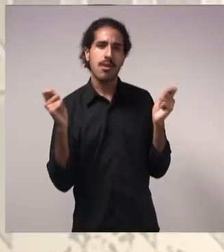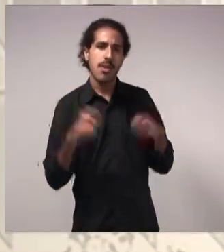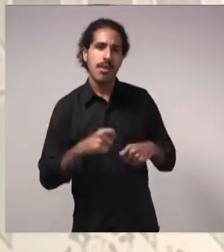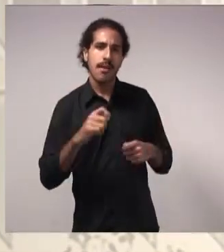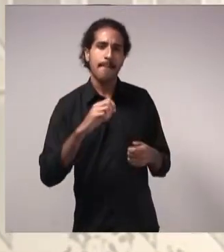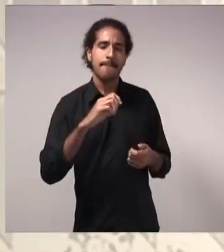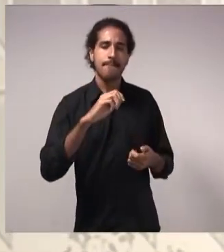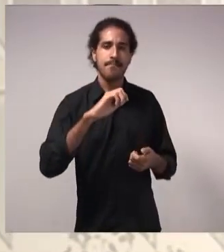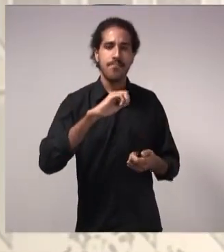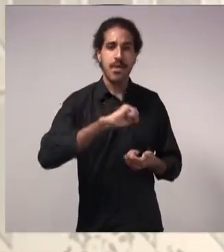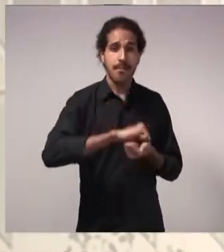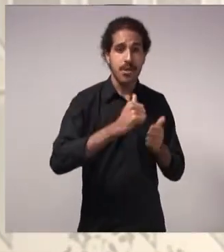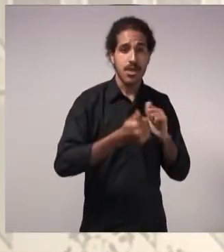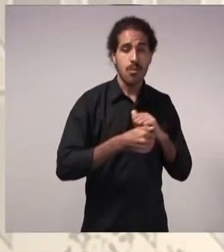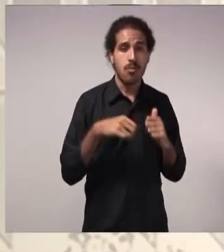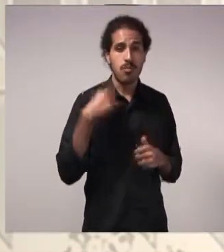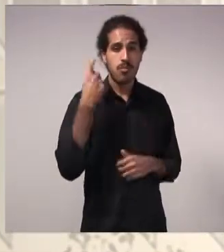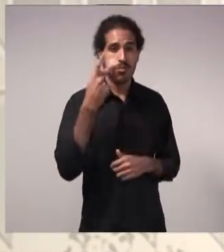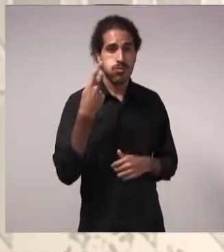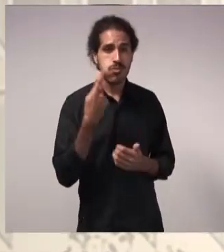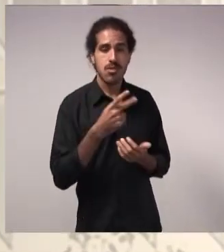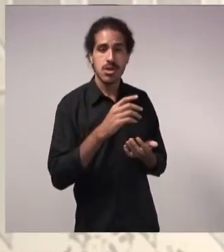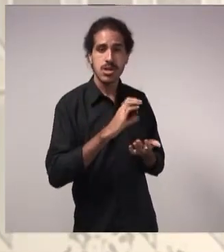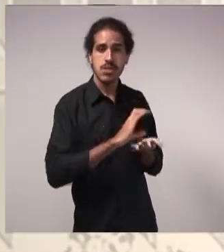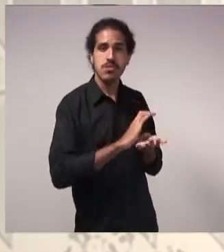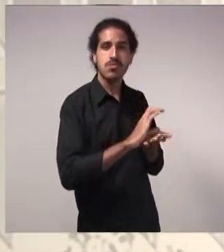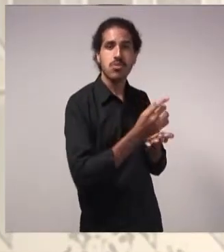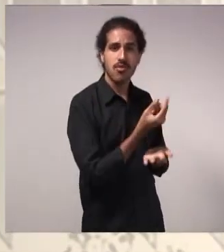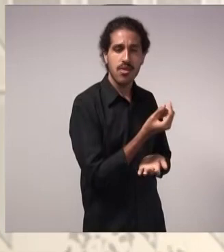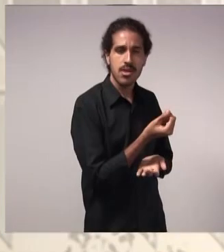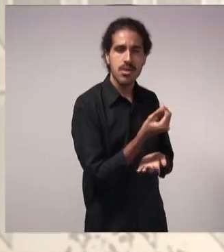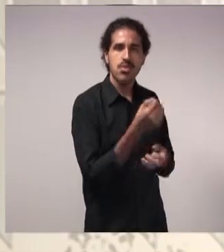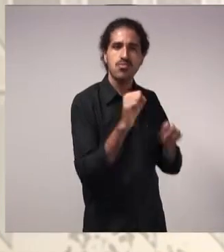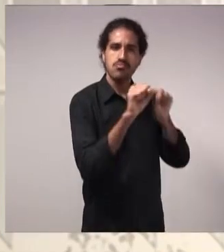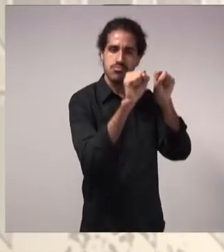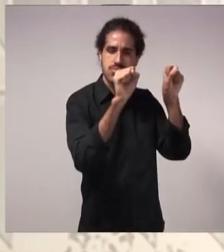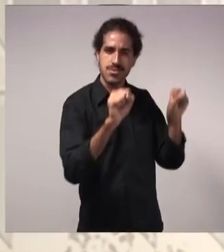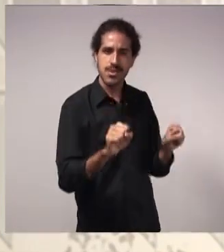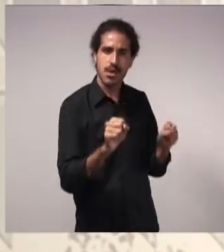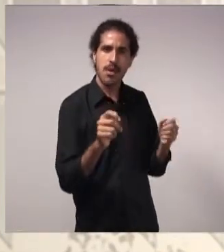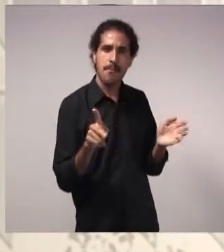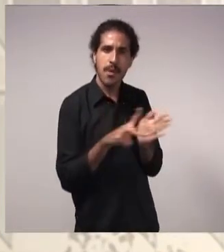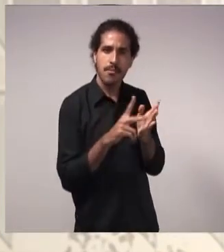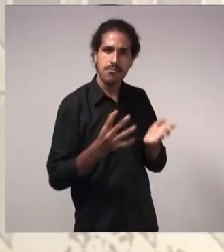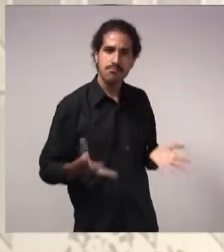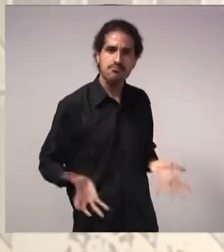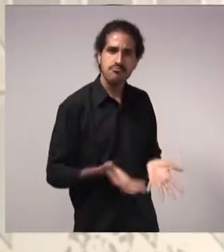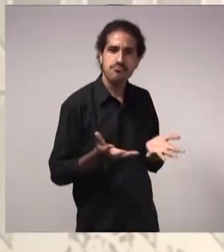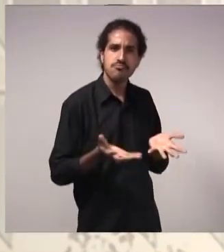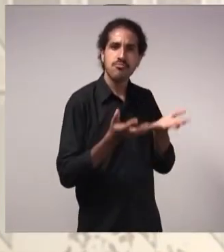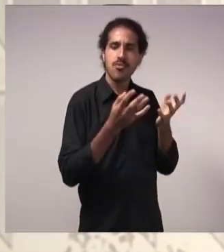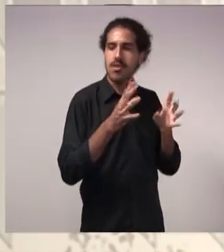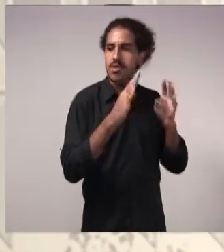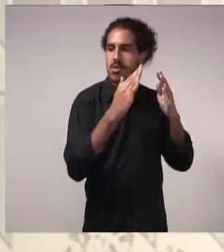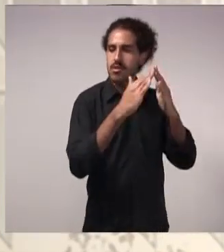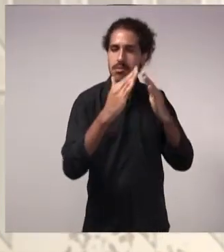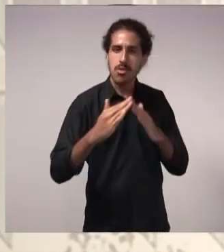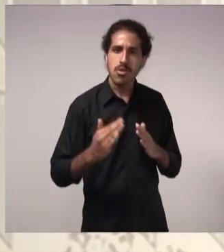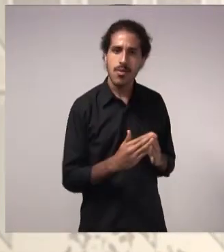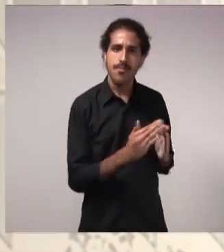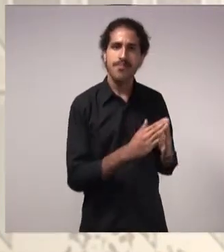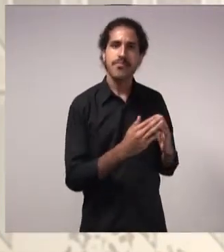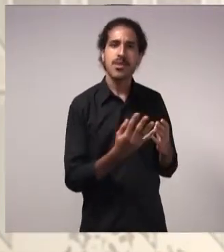de política tarifária, um sistema que possa promover, incentivar os moradores a estarem